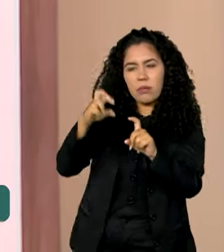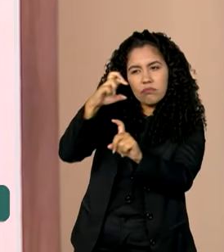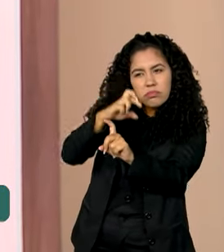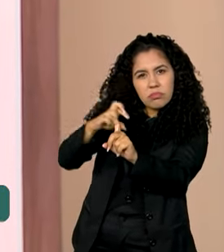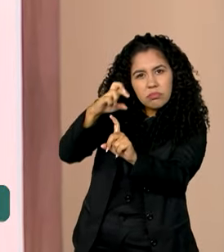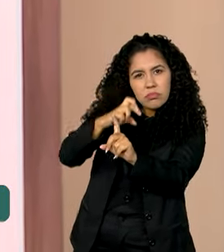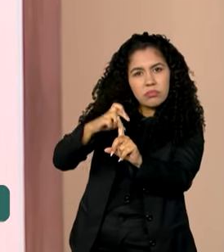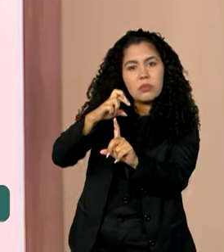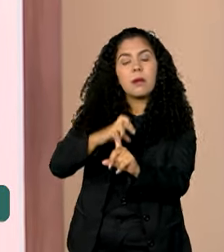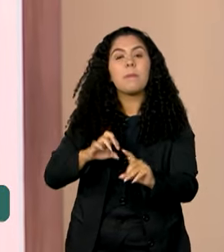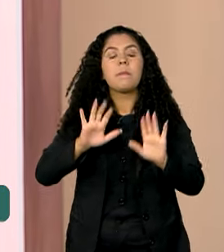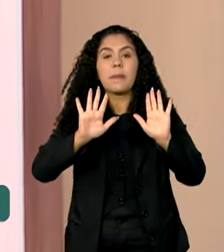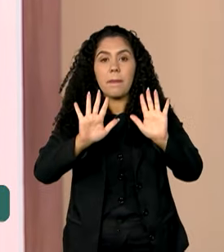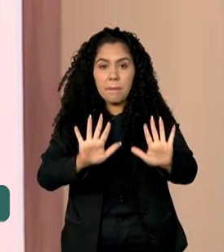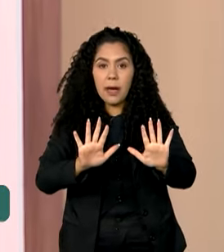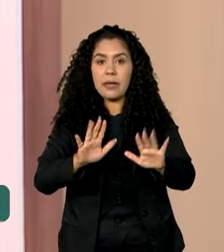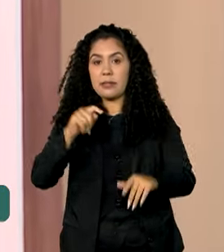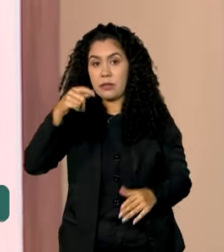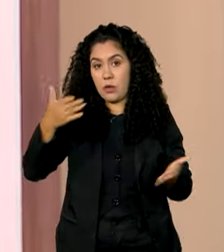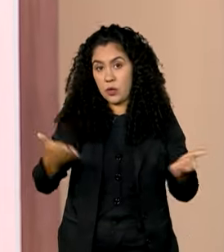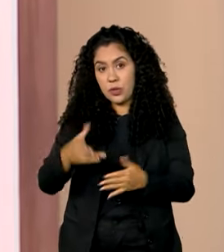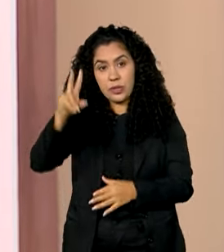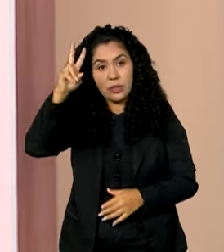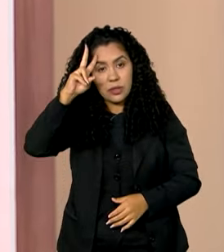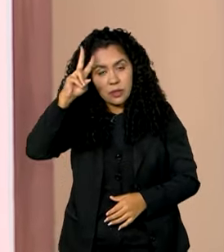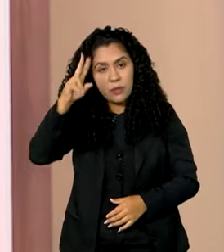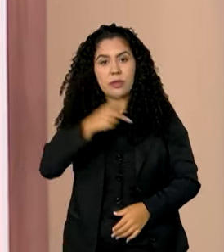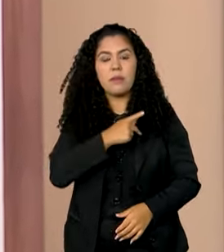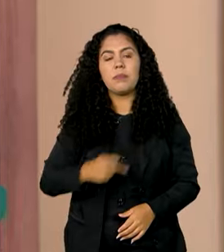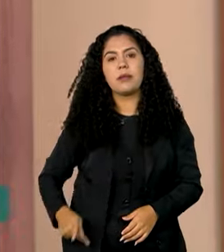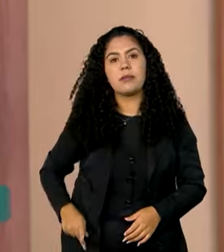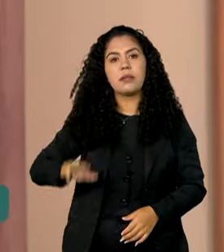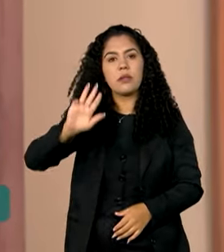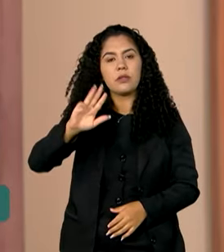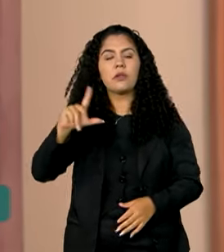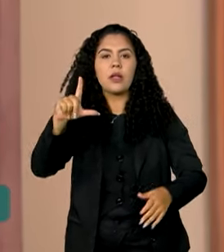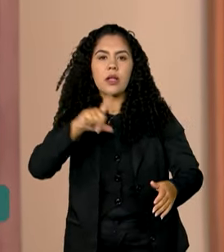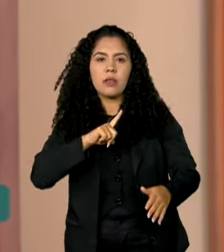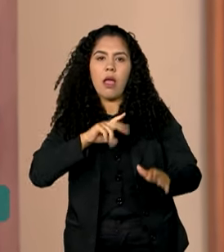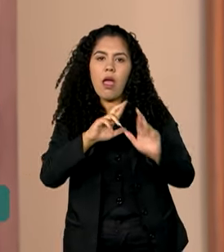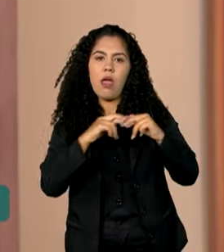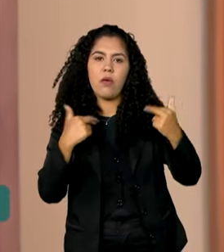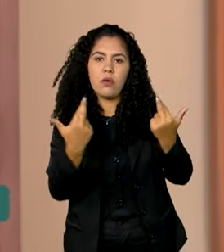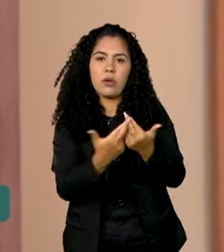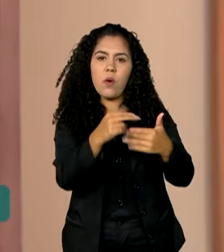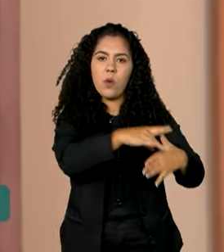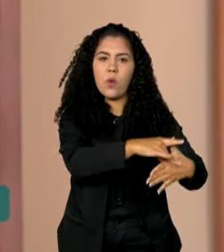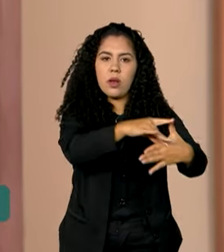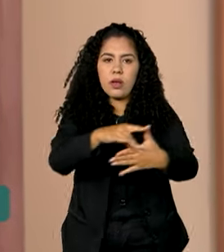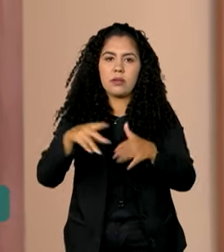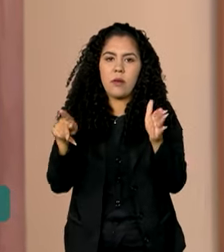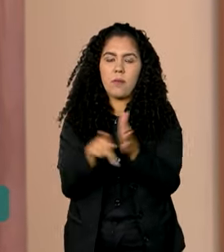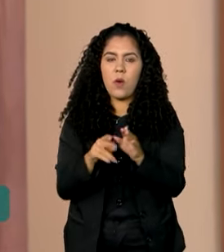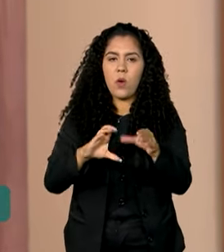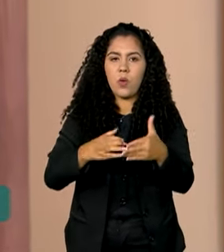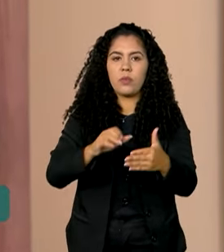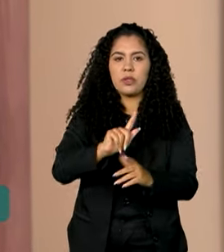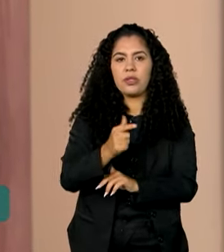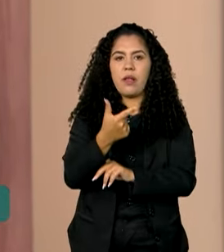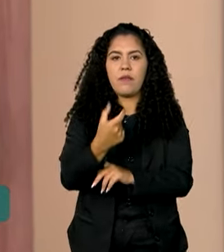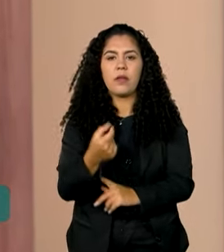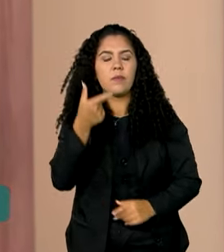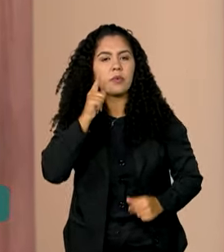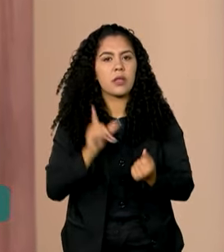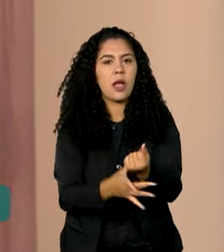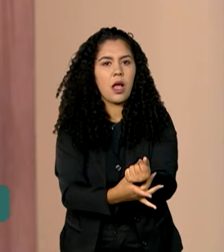segunda-feira, Lula se reúne aqui em Brasília com as lideranças dos grupos de engajamento do G20. Para garantir a segurança